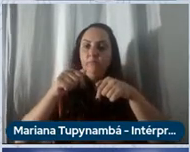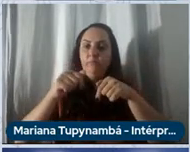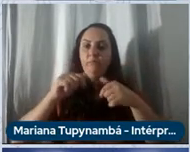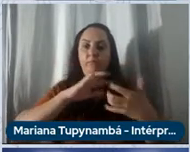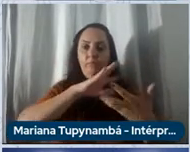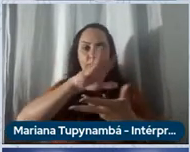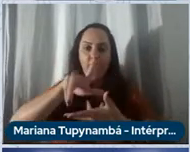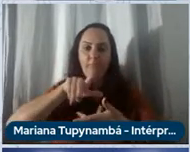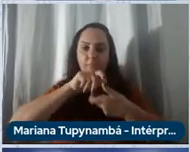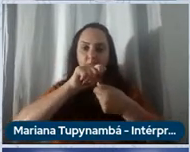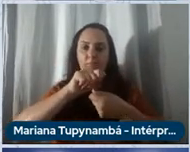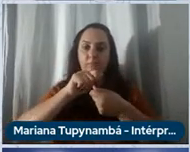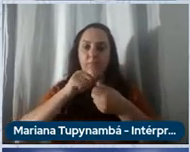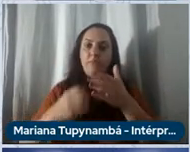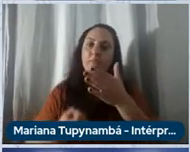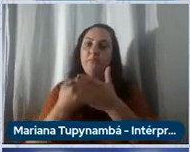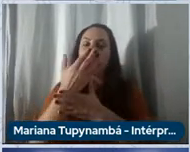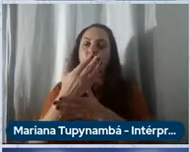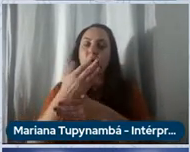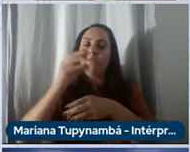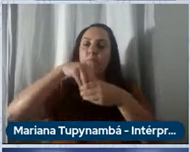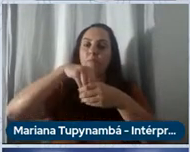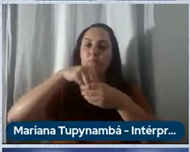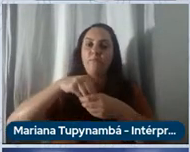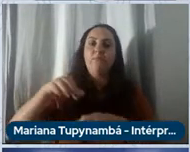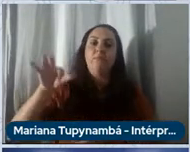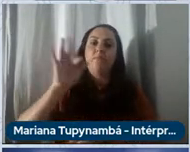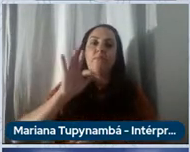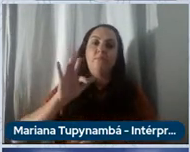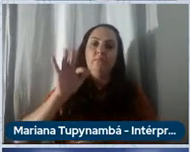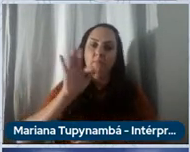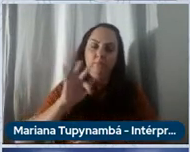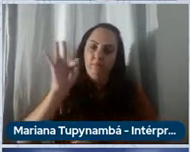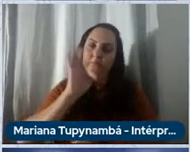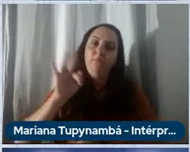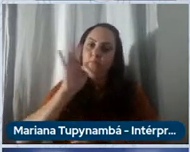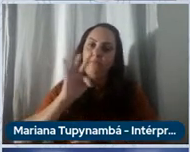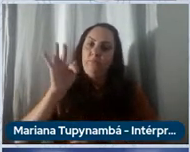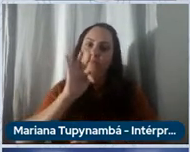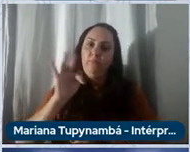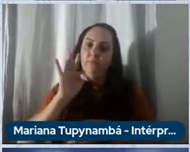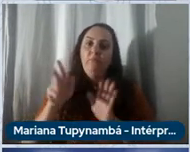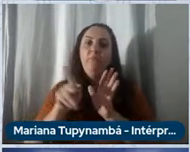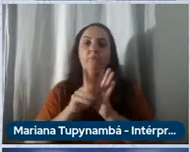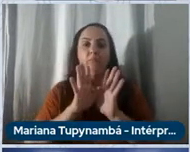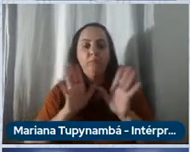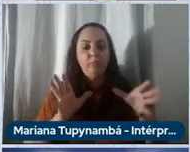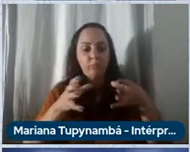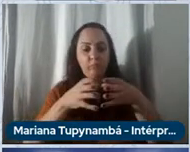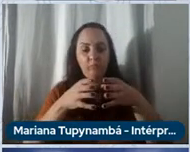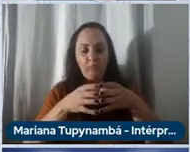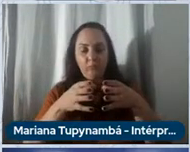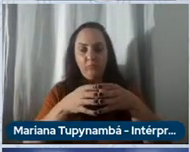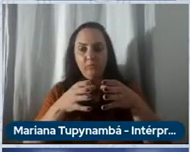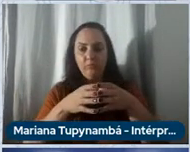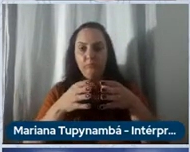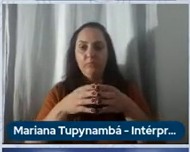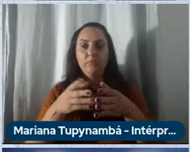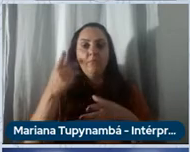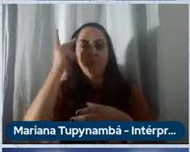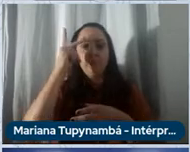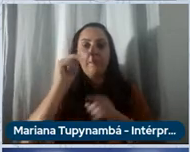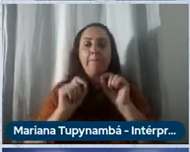mundo implantado em uma universidade, o SimCenter, Centro de Excelência em Simulação de Dinâmica e Segurança